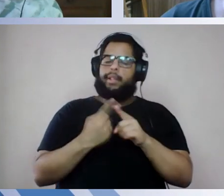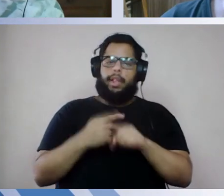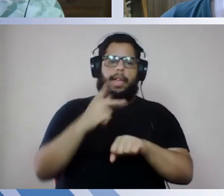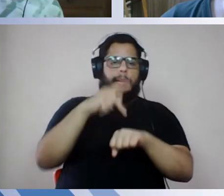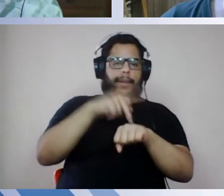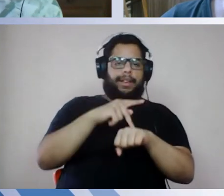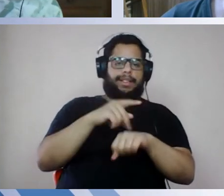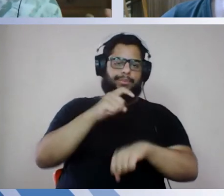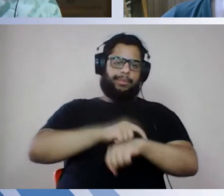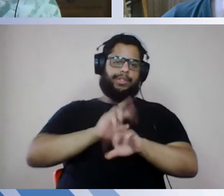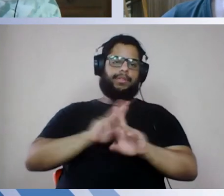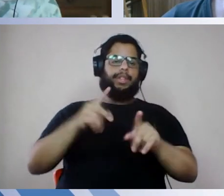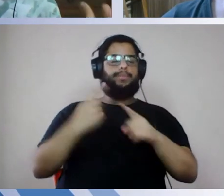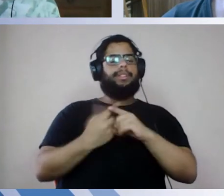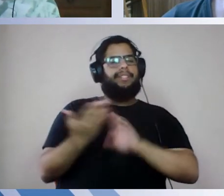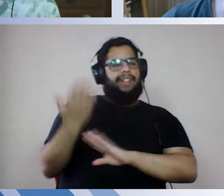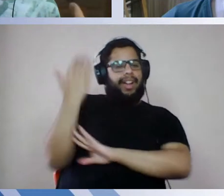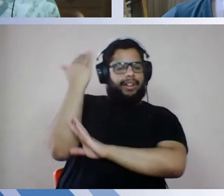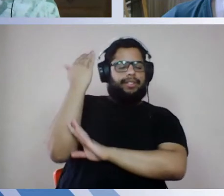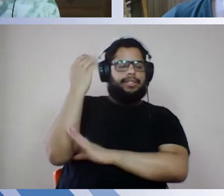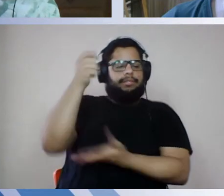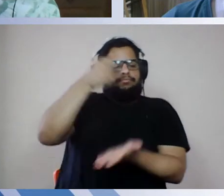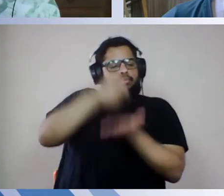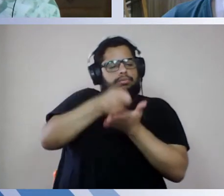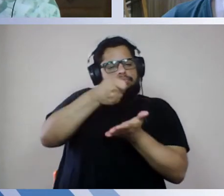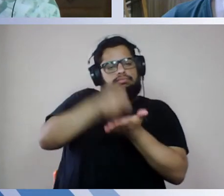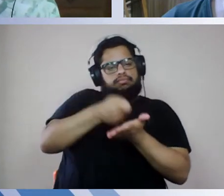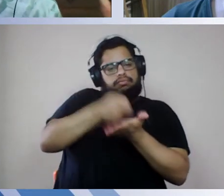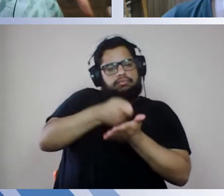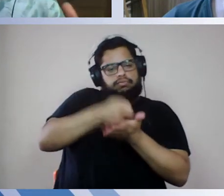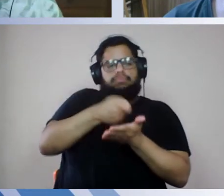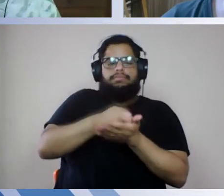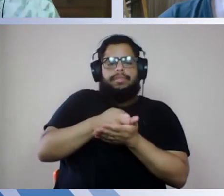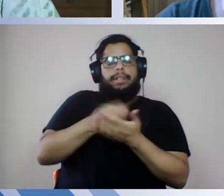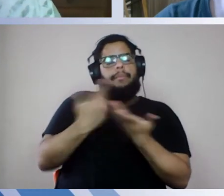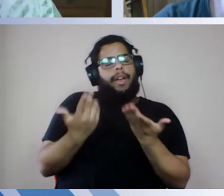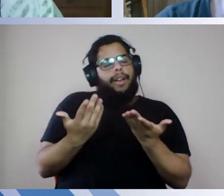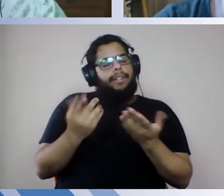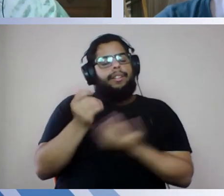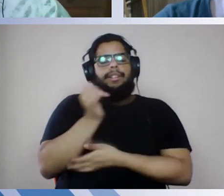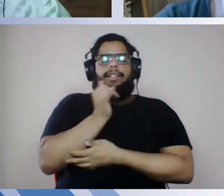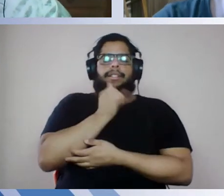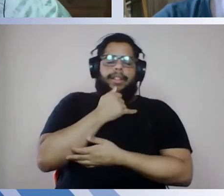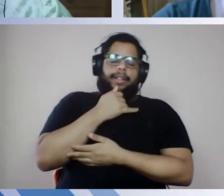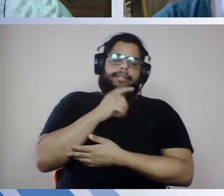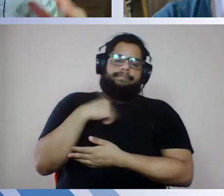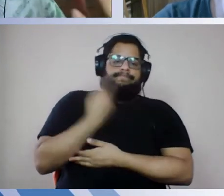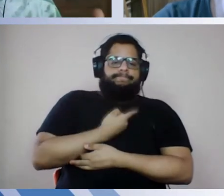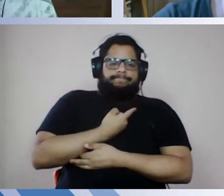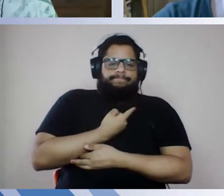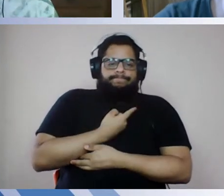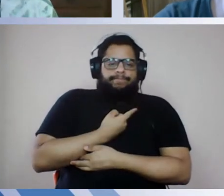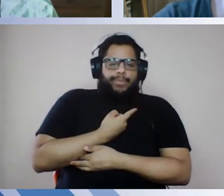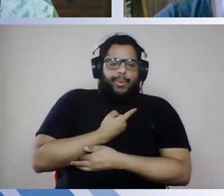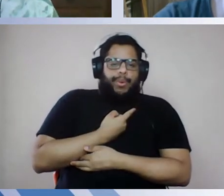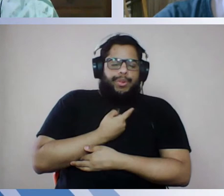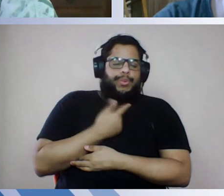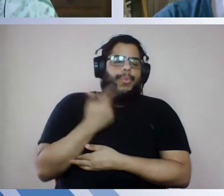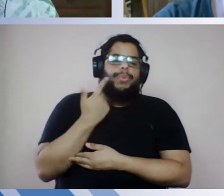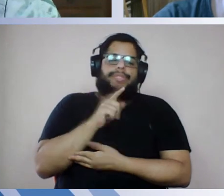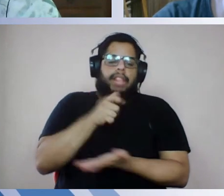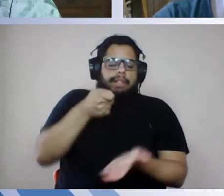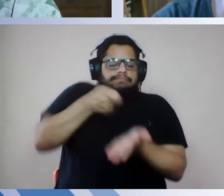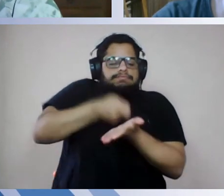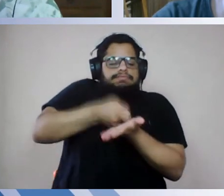porque fizeram o trabalho correto no momento em que ele foi necessário ser feito, mas infelizmente nós não tivemos essa sorte no nosso